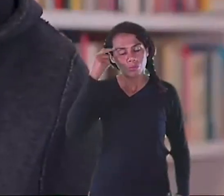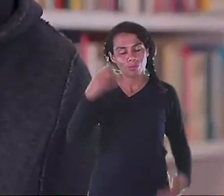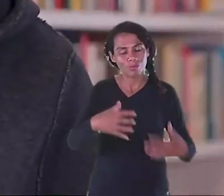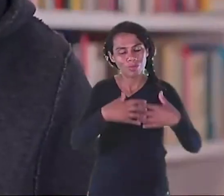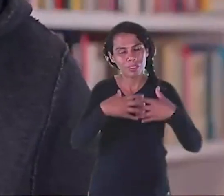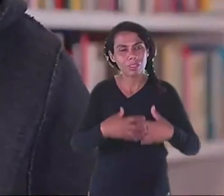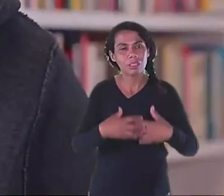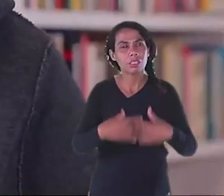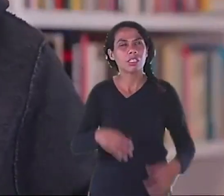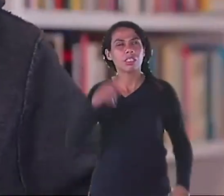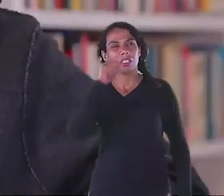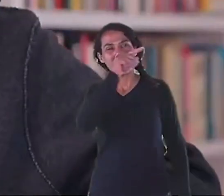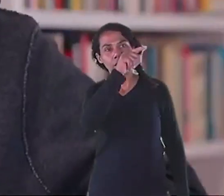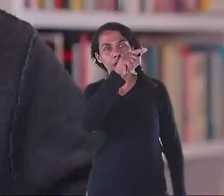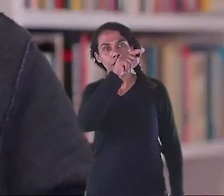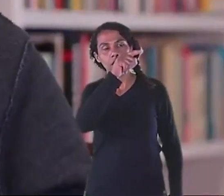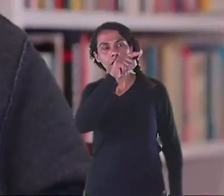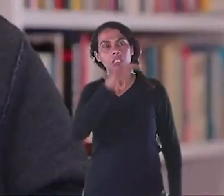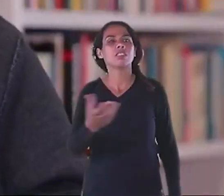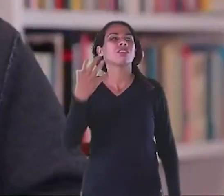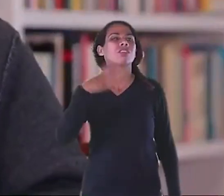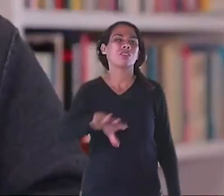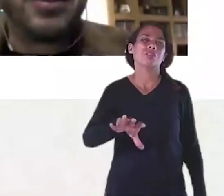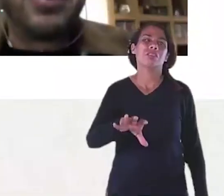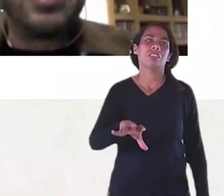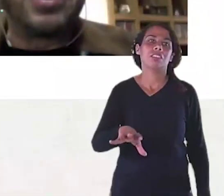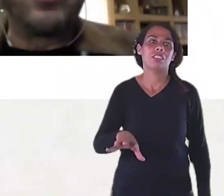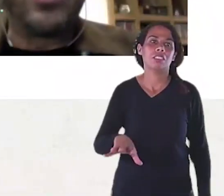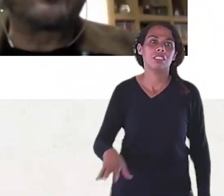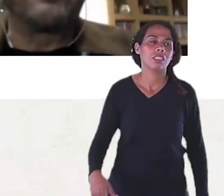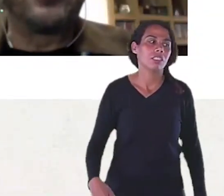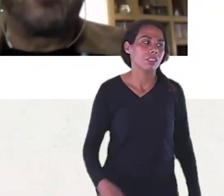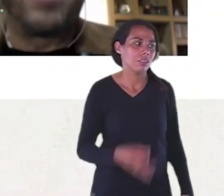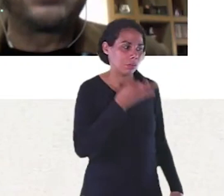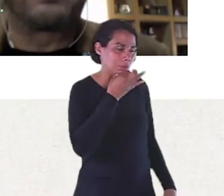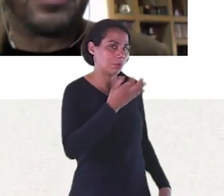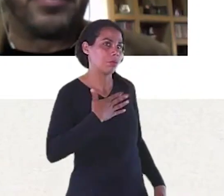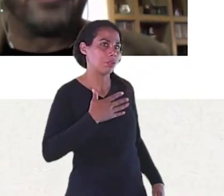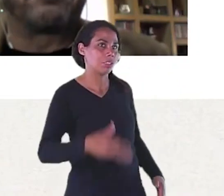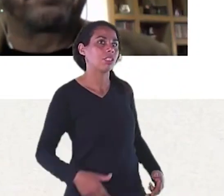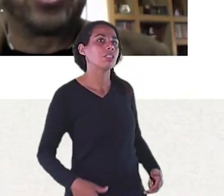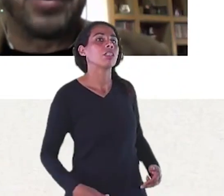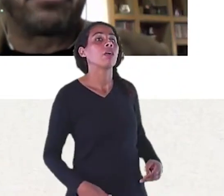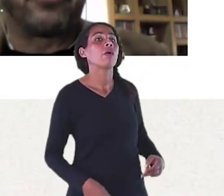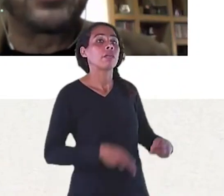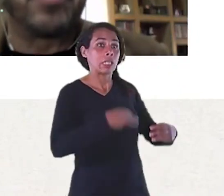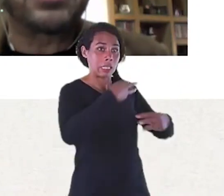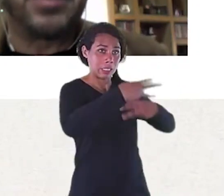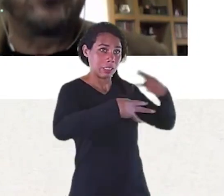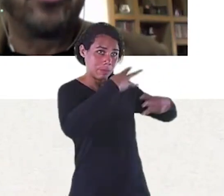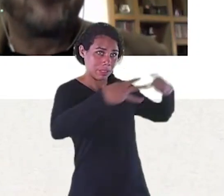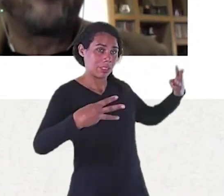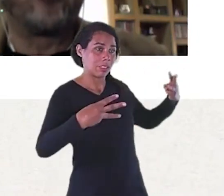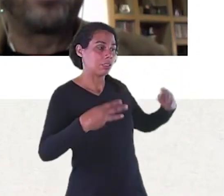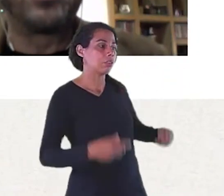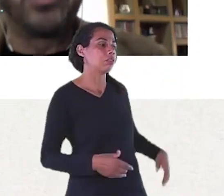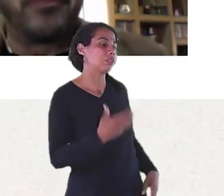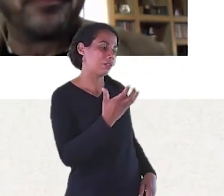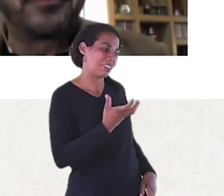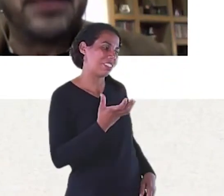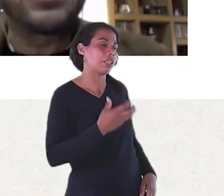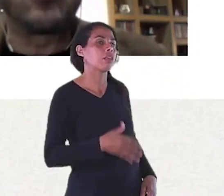Para Milão Só pelo espaguete Nem mexeria com design E aí eu resolvi Não mais ir para Chicago Para fazer o mestrado Fui para